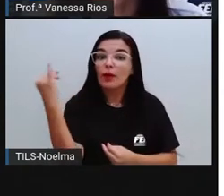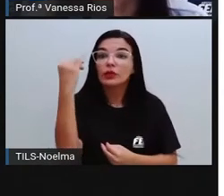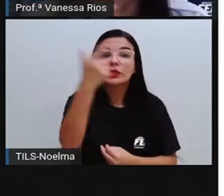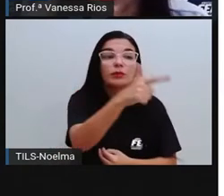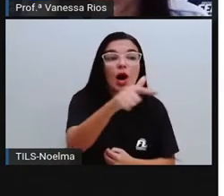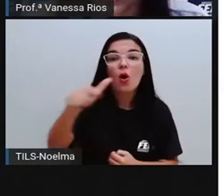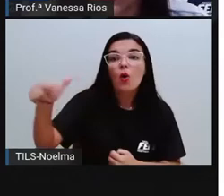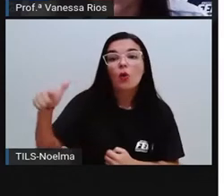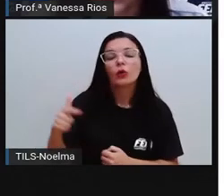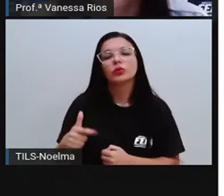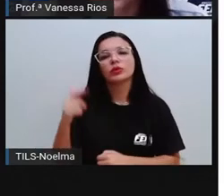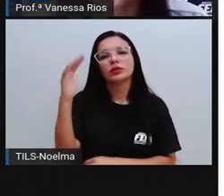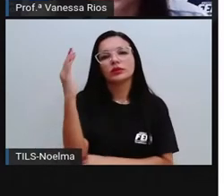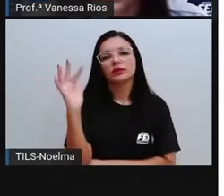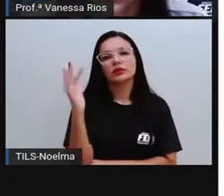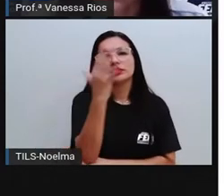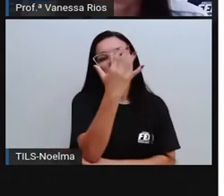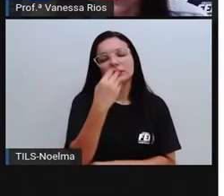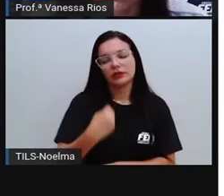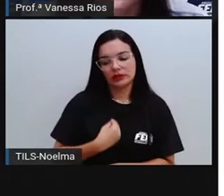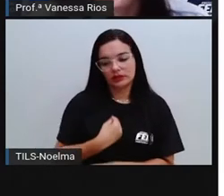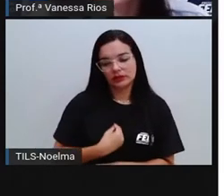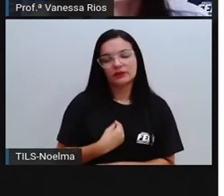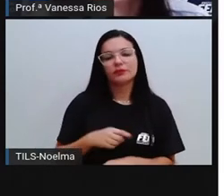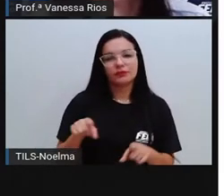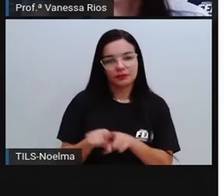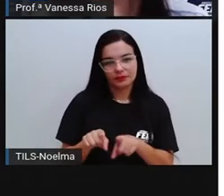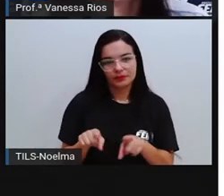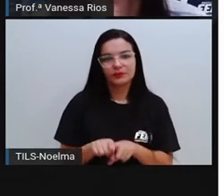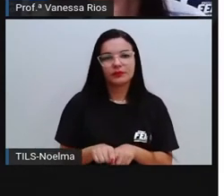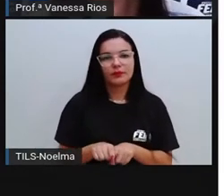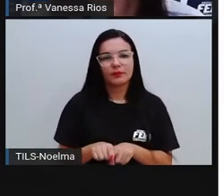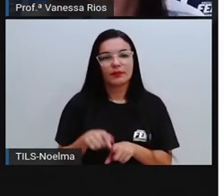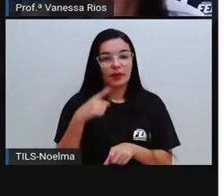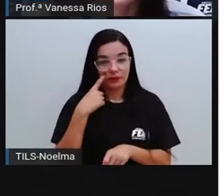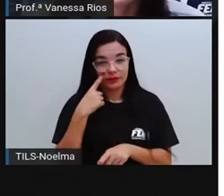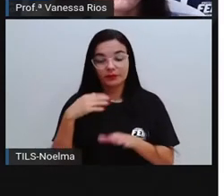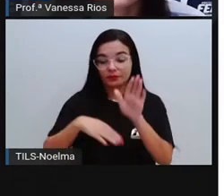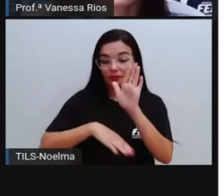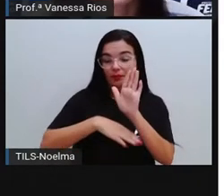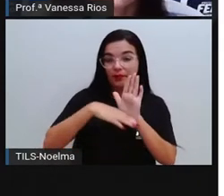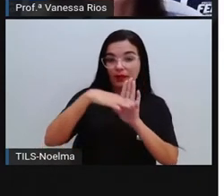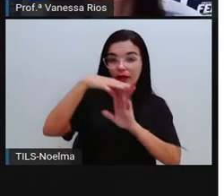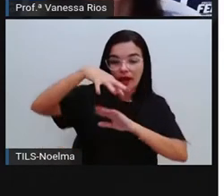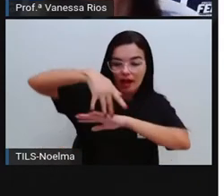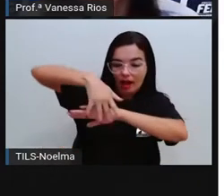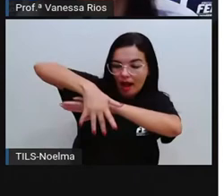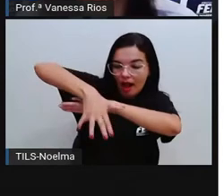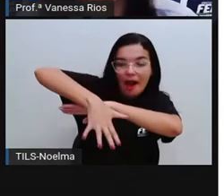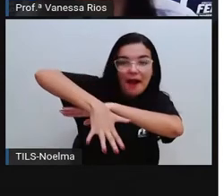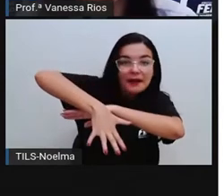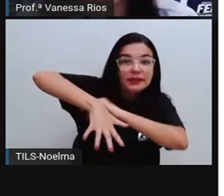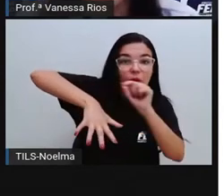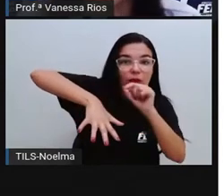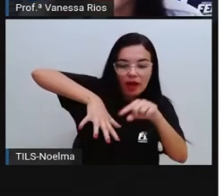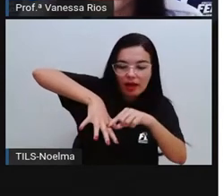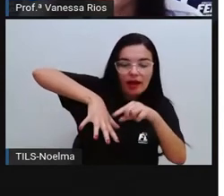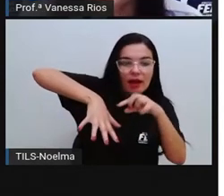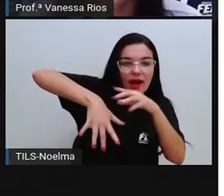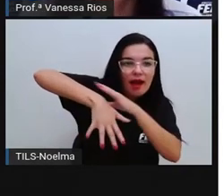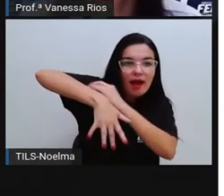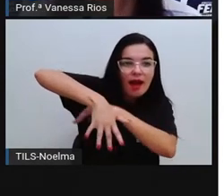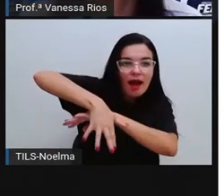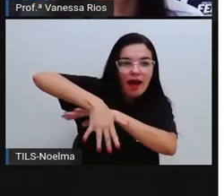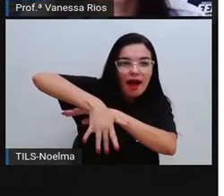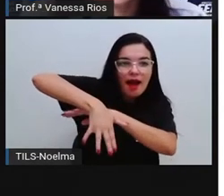só as funções das partes da planta, né? Ajudando aí dentro desse processo. Então as raízes vão absorver do solo água,